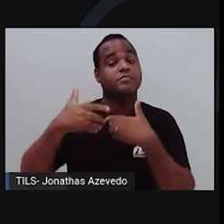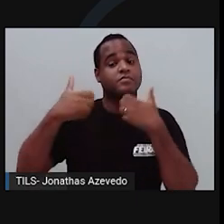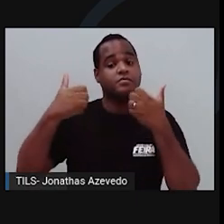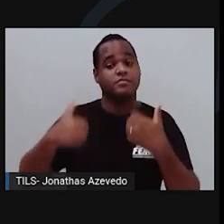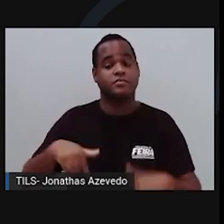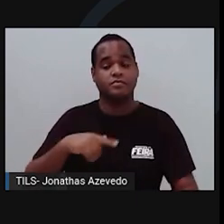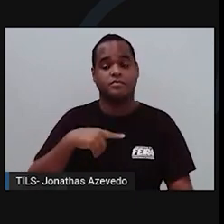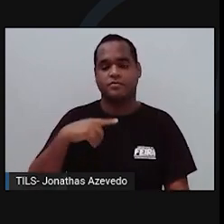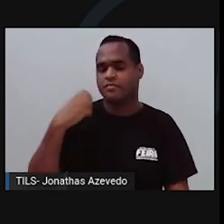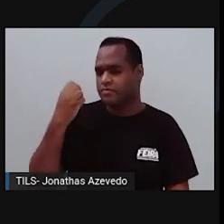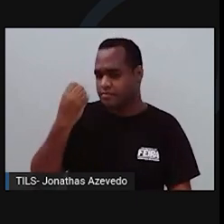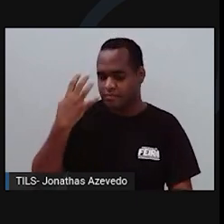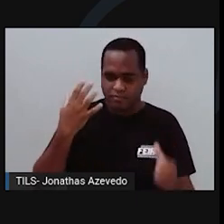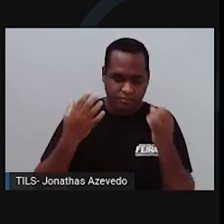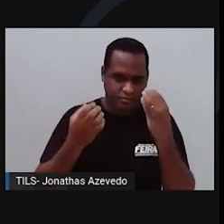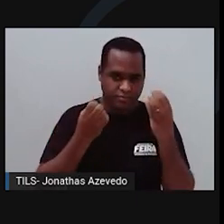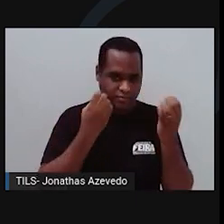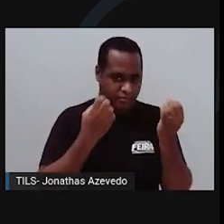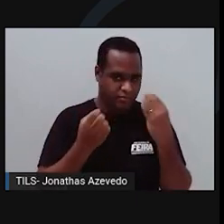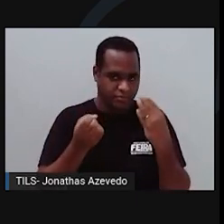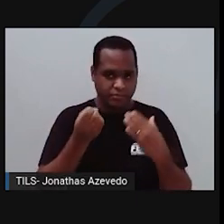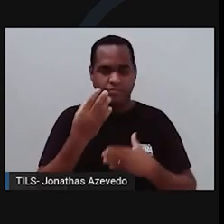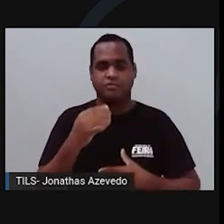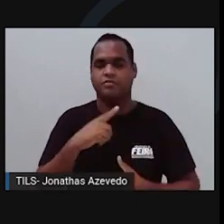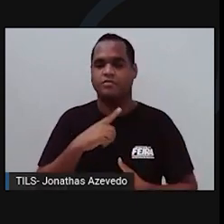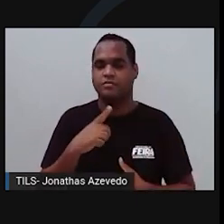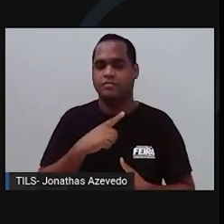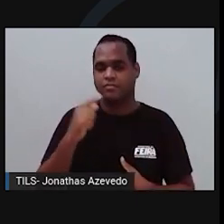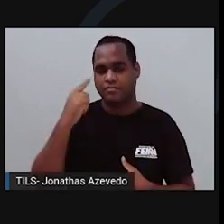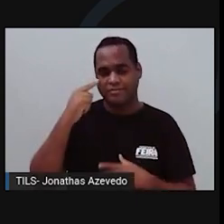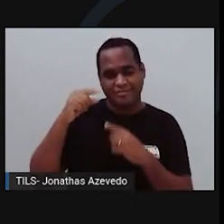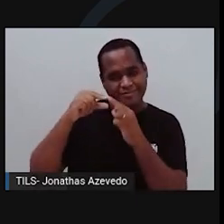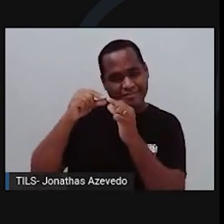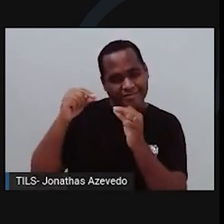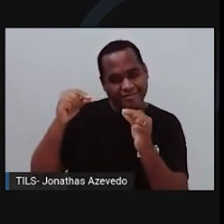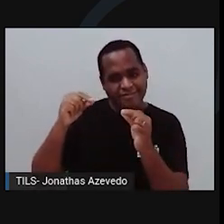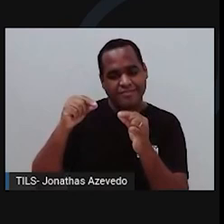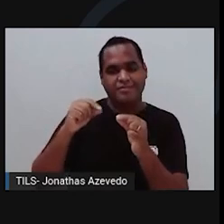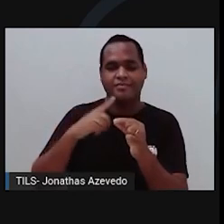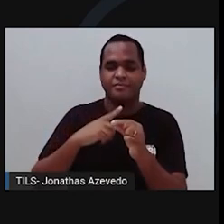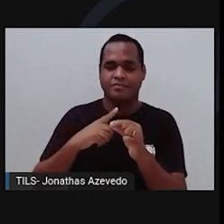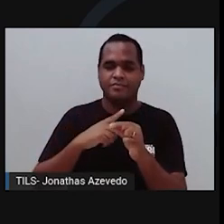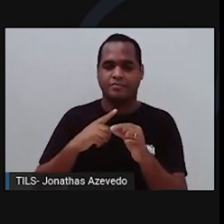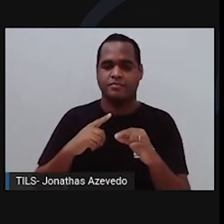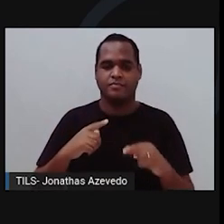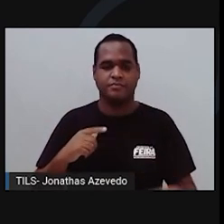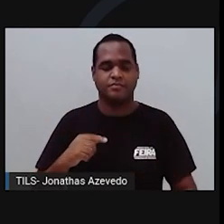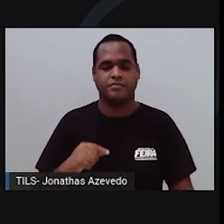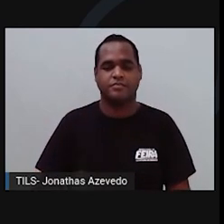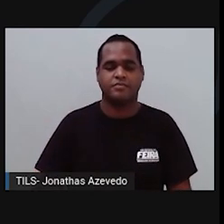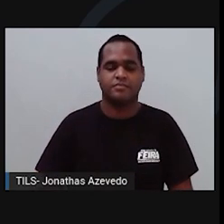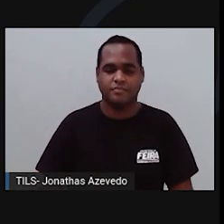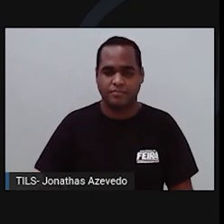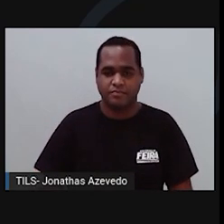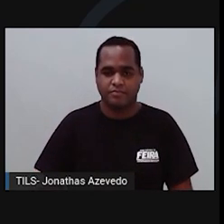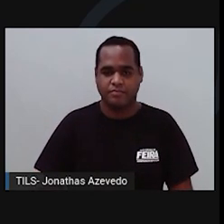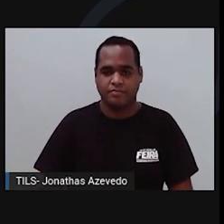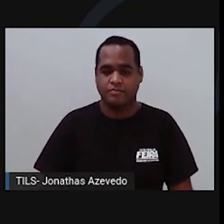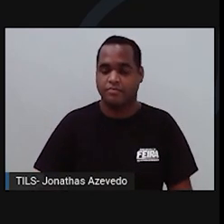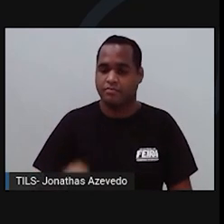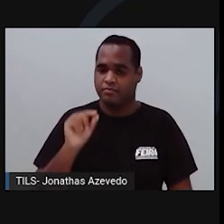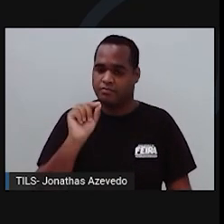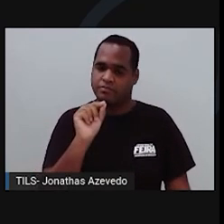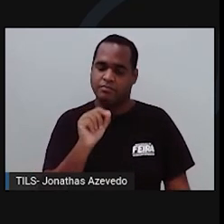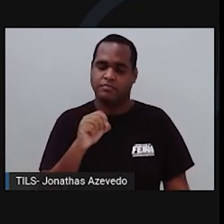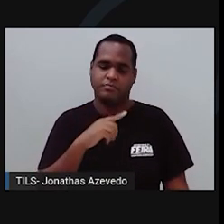à luz é um conjunto de pigmentos fotossensíveis. Um desses pigmentos é a rhodopsina. Quando a luz incide sobre